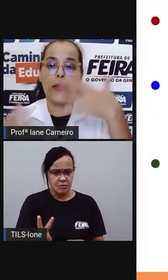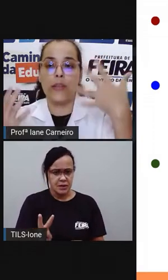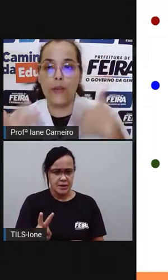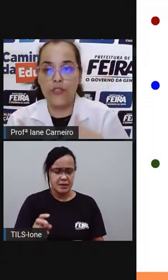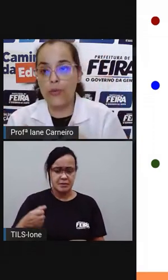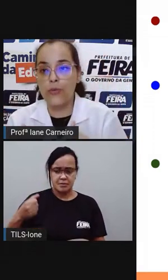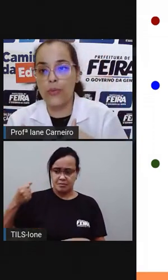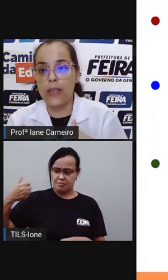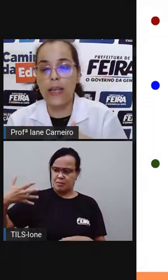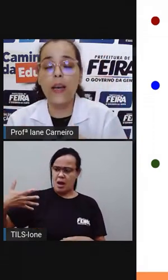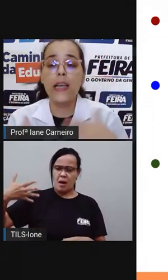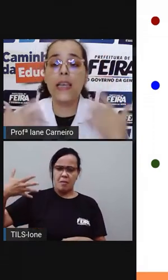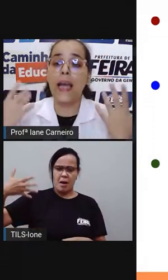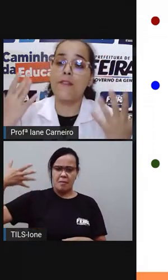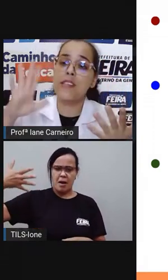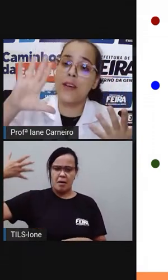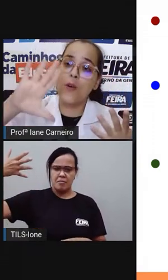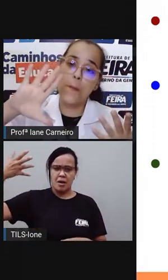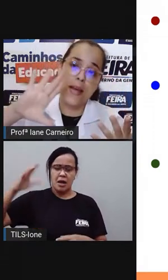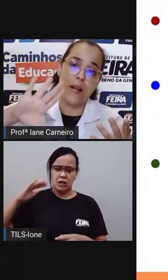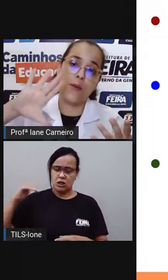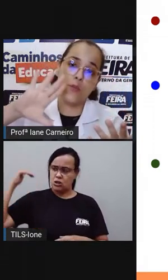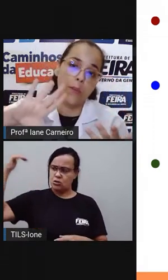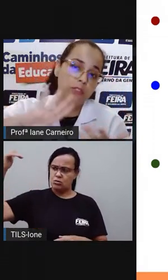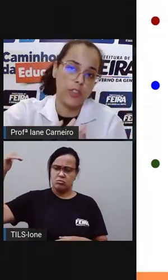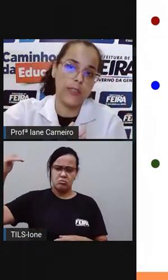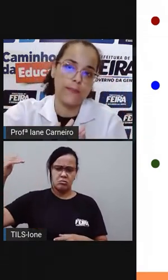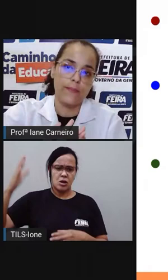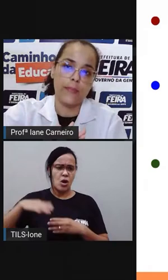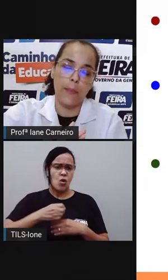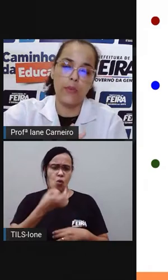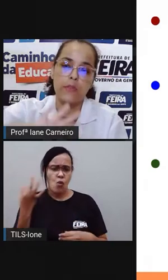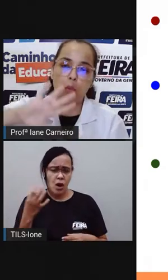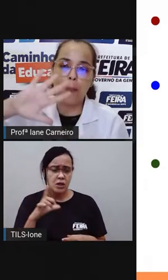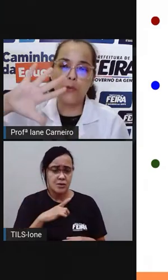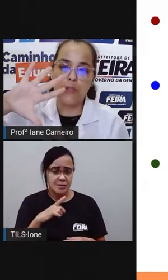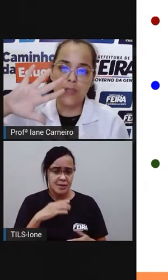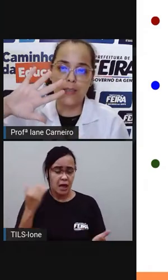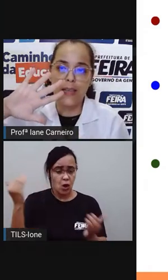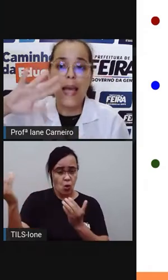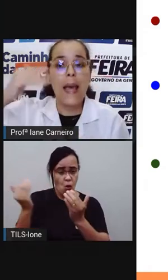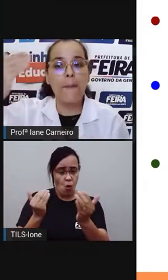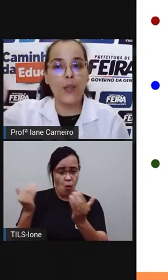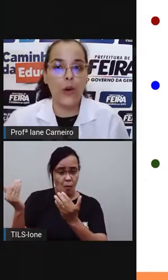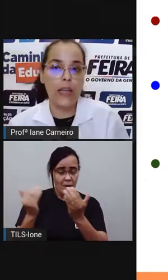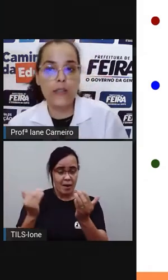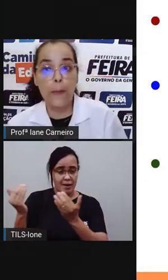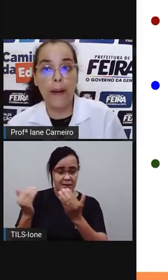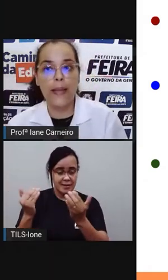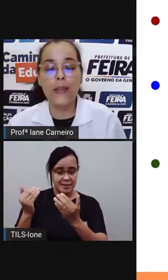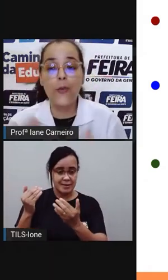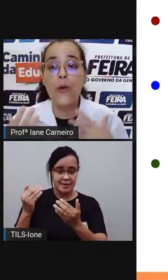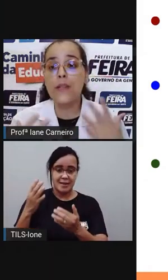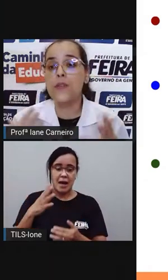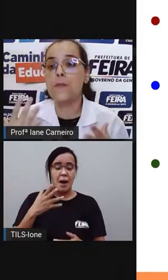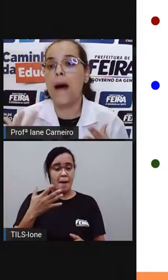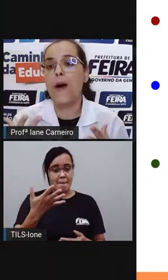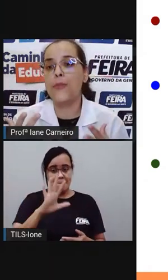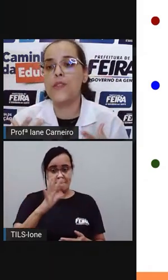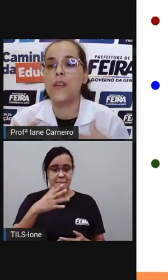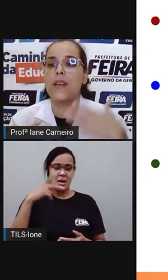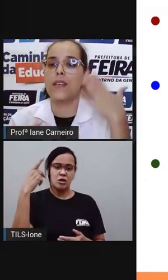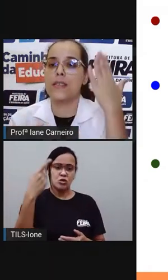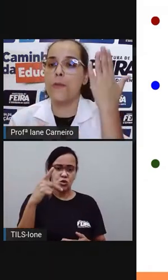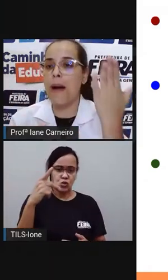eu tenho de altura, né? E aí você vai comparar com a sua medida, tá bom? Sua mãozinha é menor que a do seu pai. Então, quantos